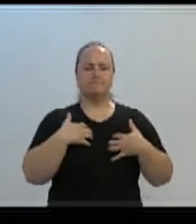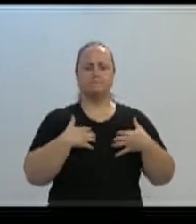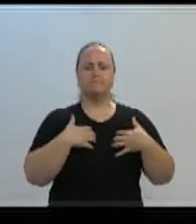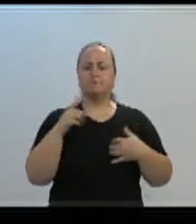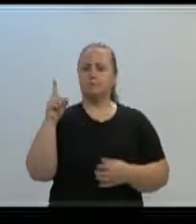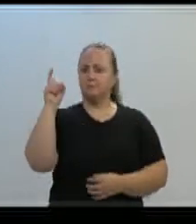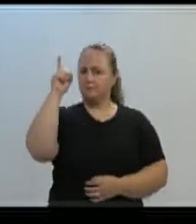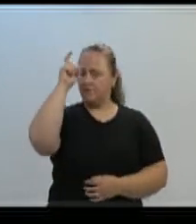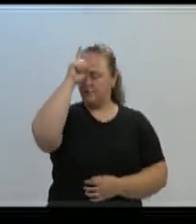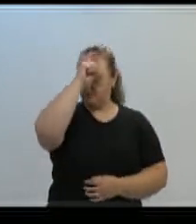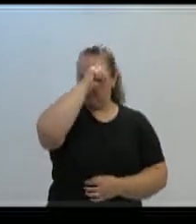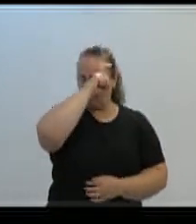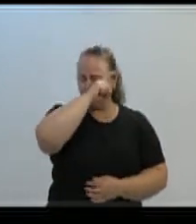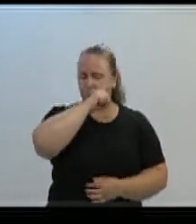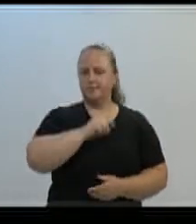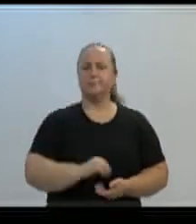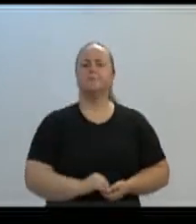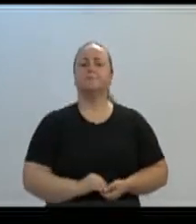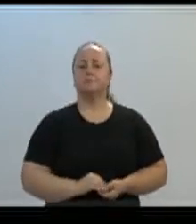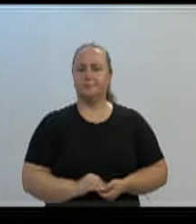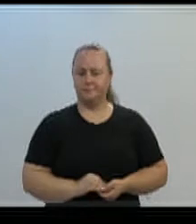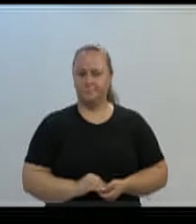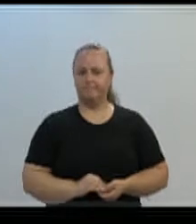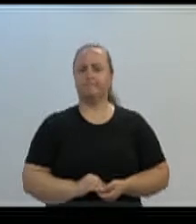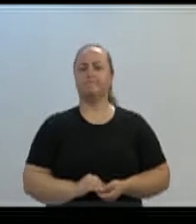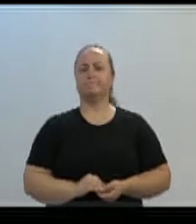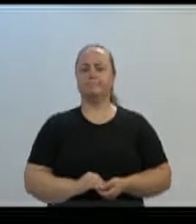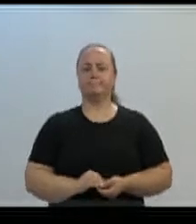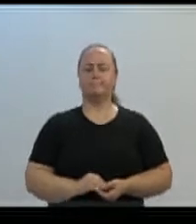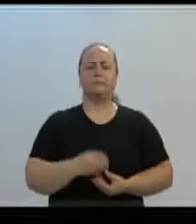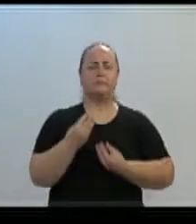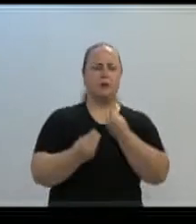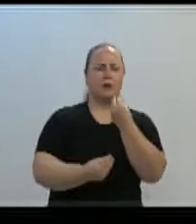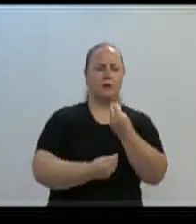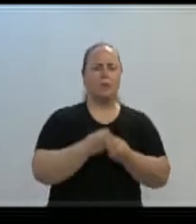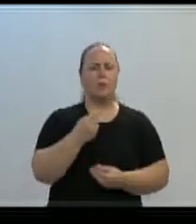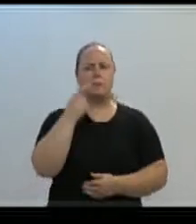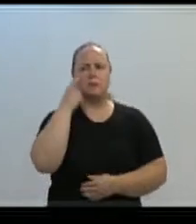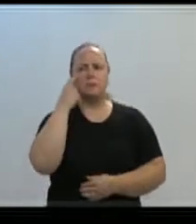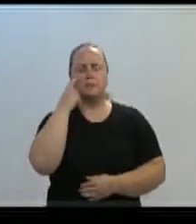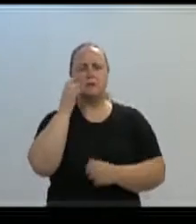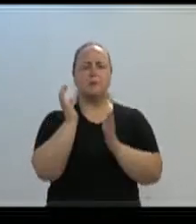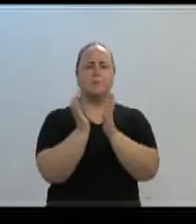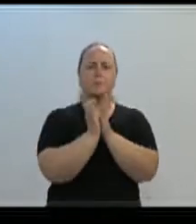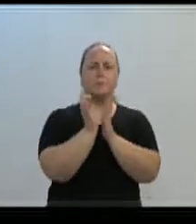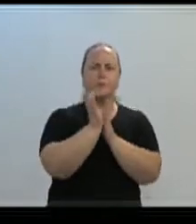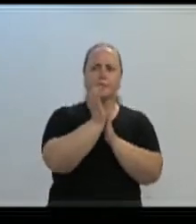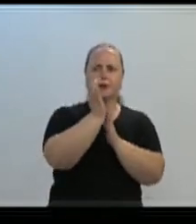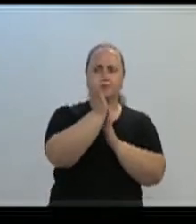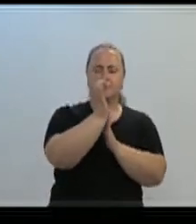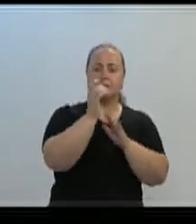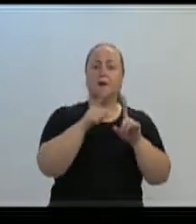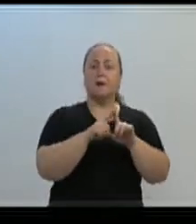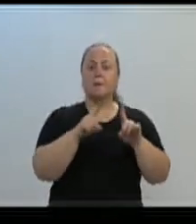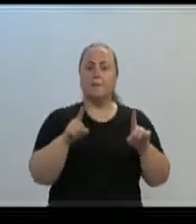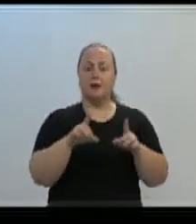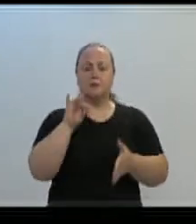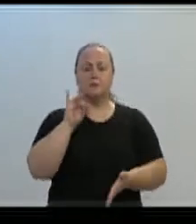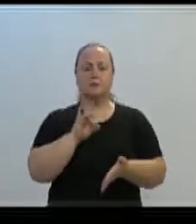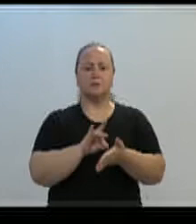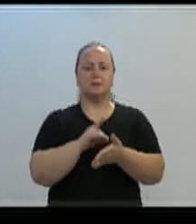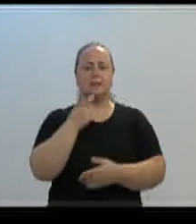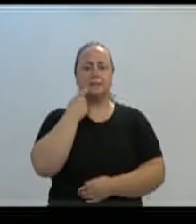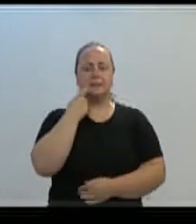na questão burocrática da eleição, a gente teve a oficialização na última